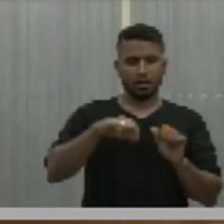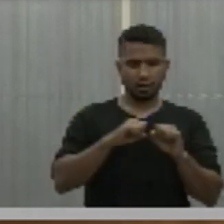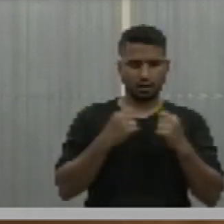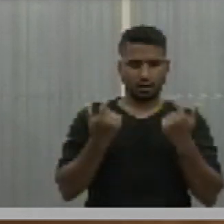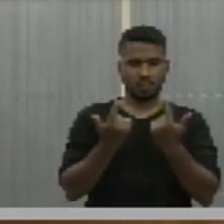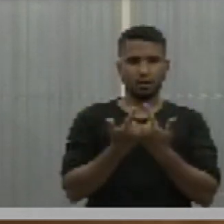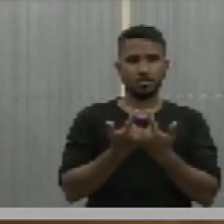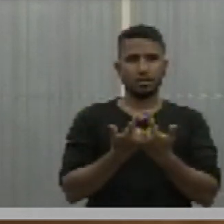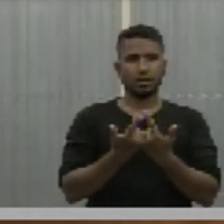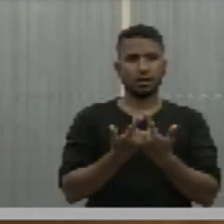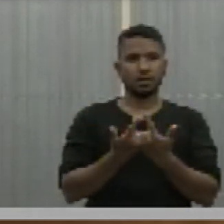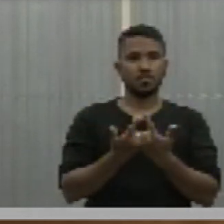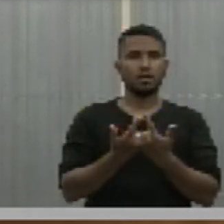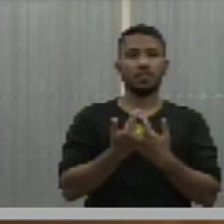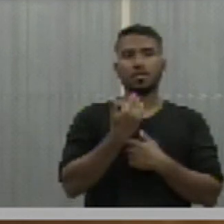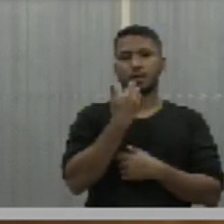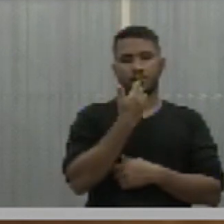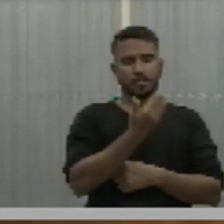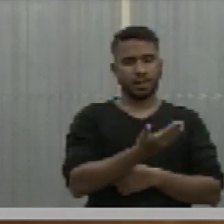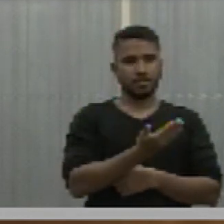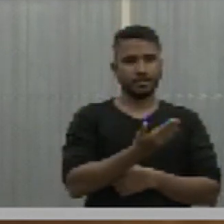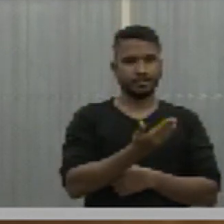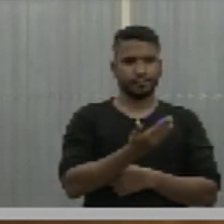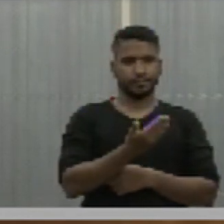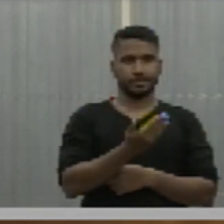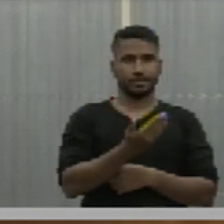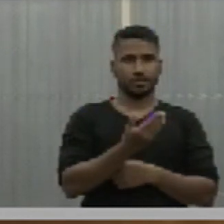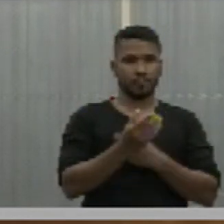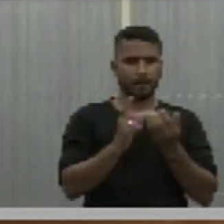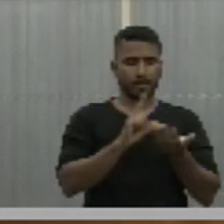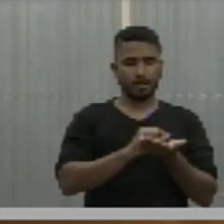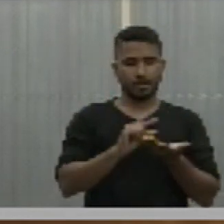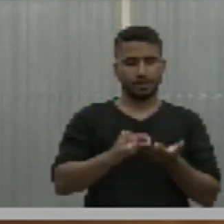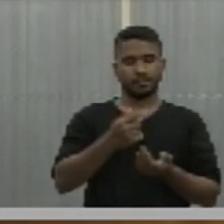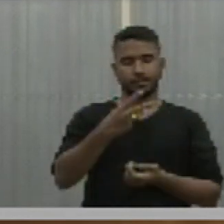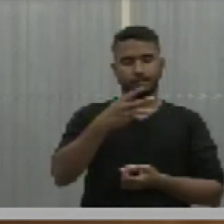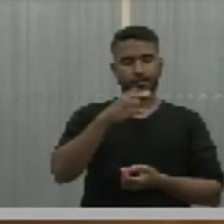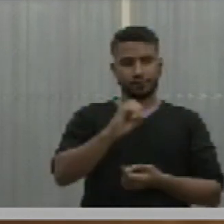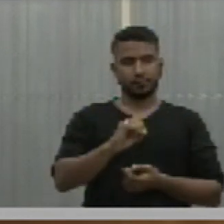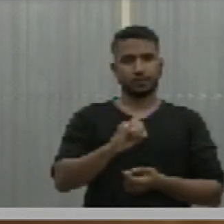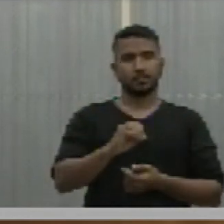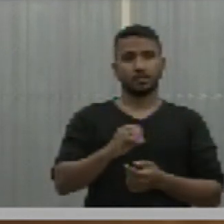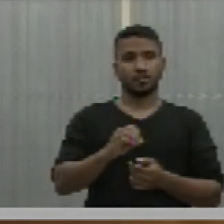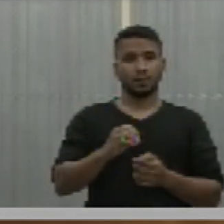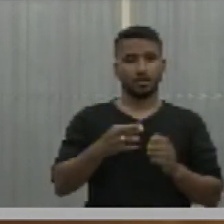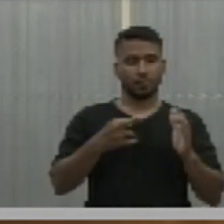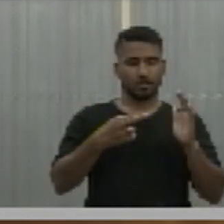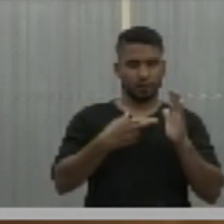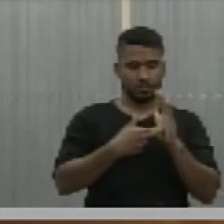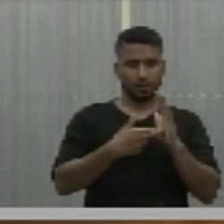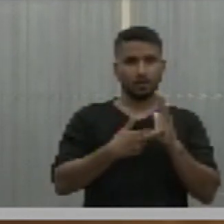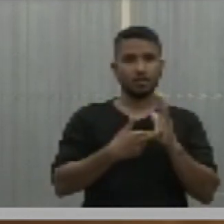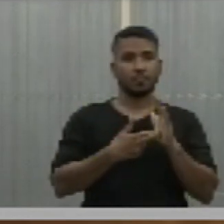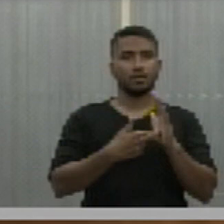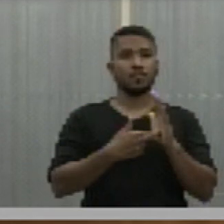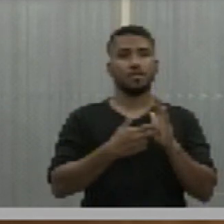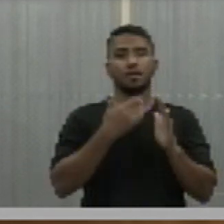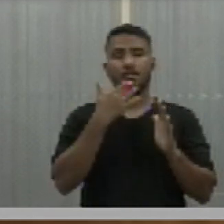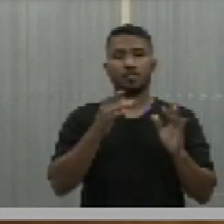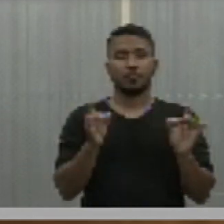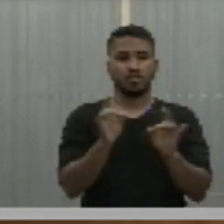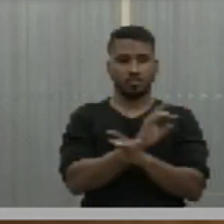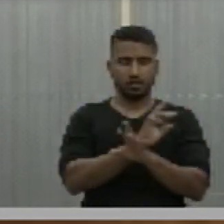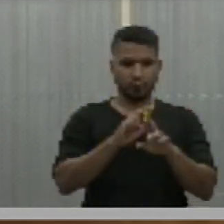nessa casa legislativa, requer, na forma do artigo 30, segundo o regimento interno, que depois de